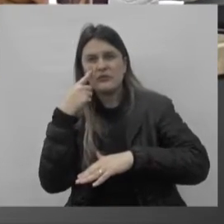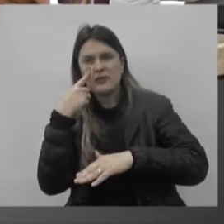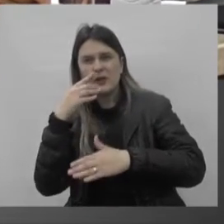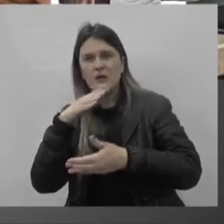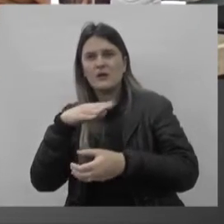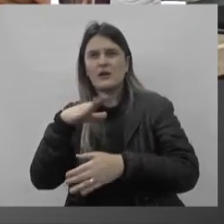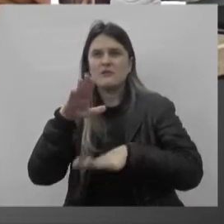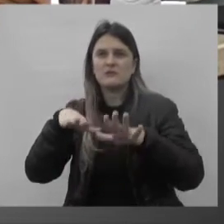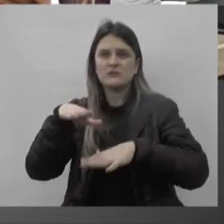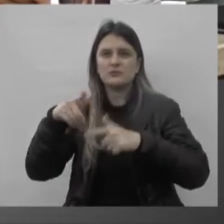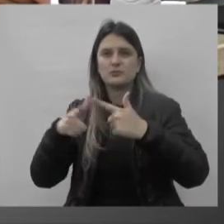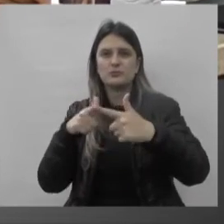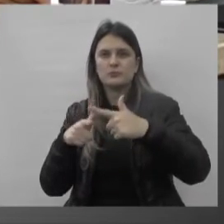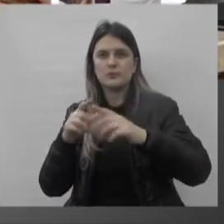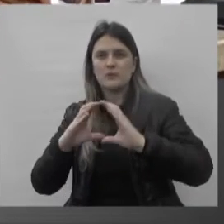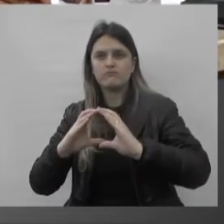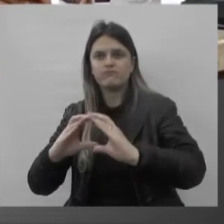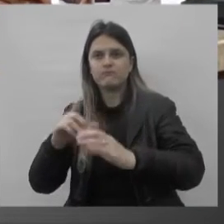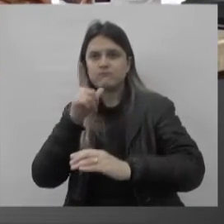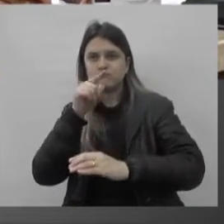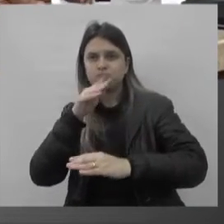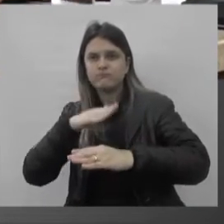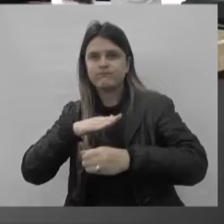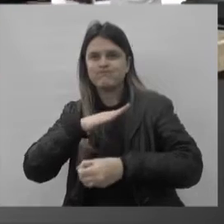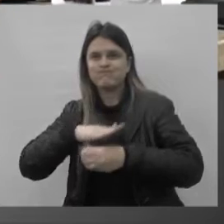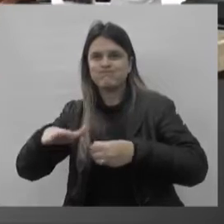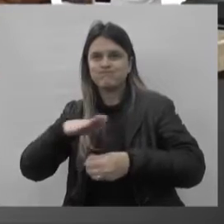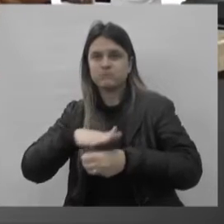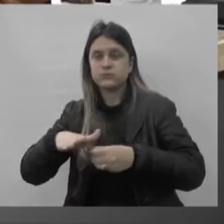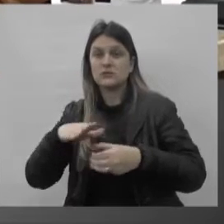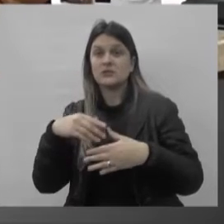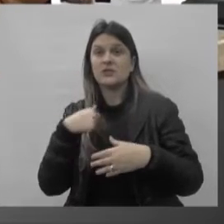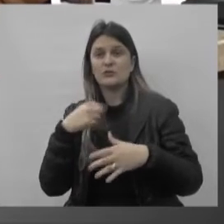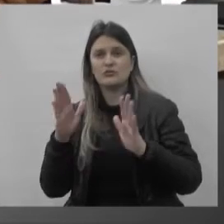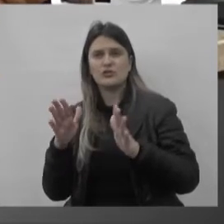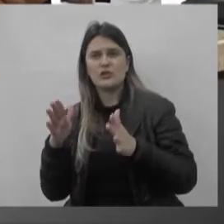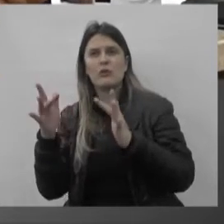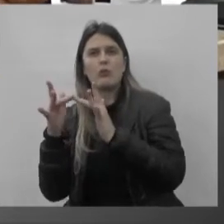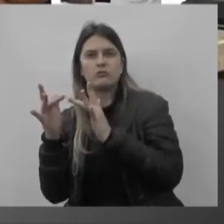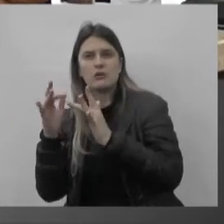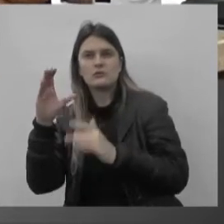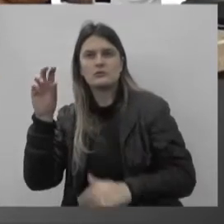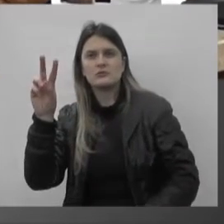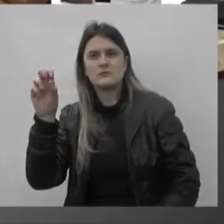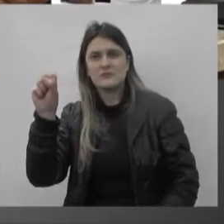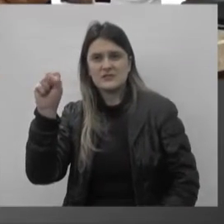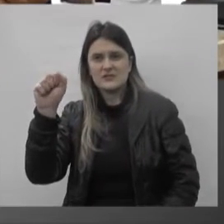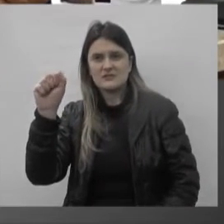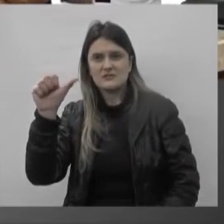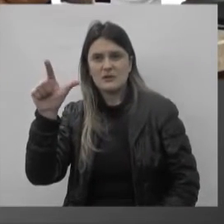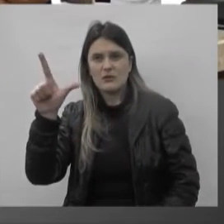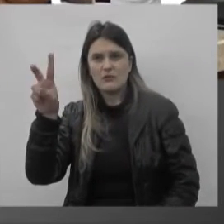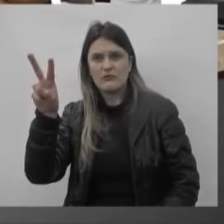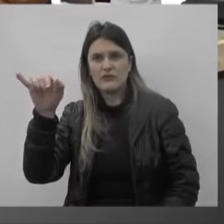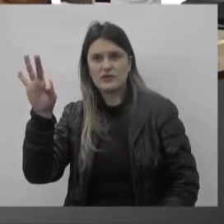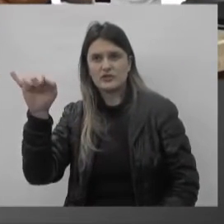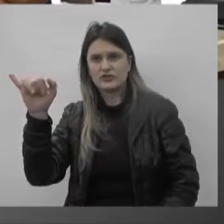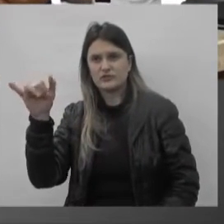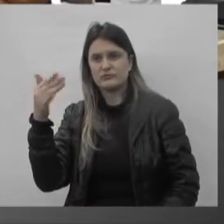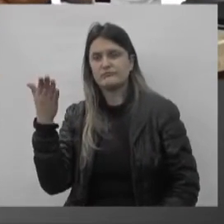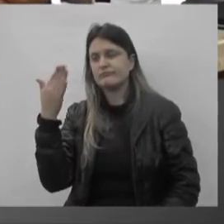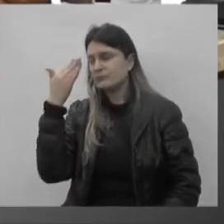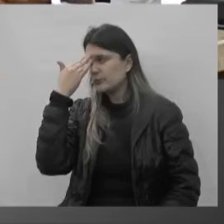da pista, com esses três dias de chuva aí, os PDS estão pagando o preço aí. Então eu queria que ele desse uma olhada, ver se tem alguma